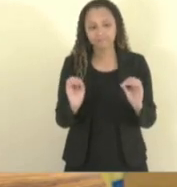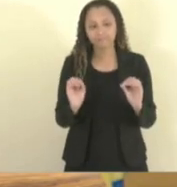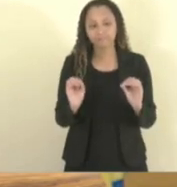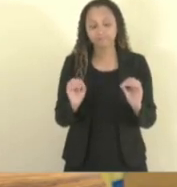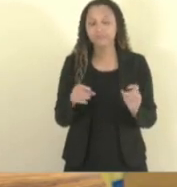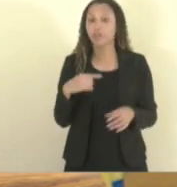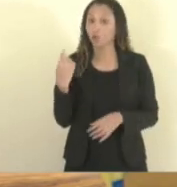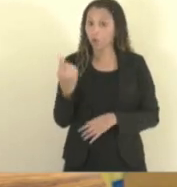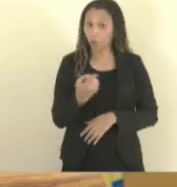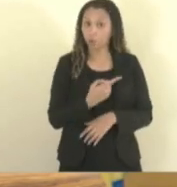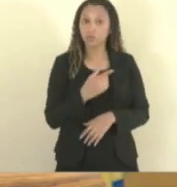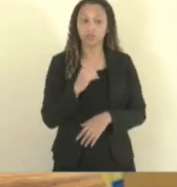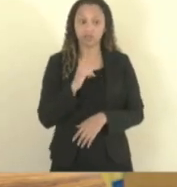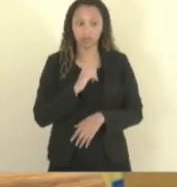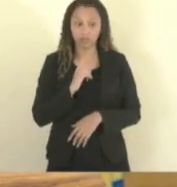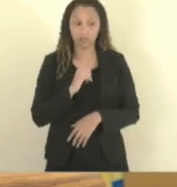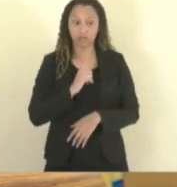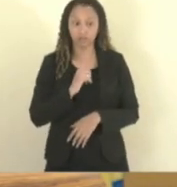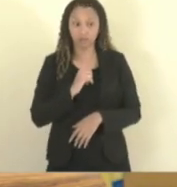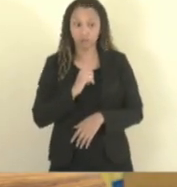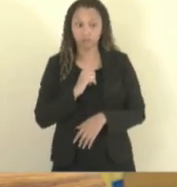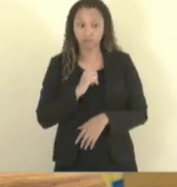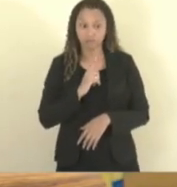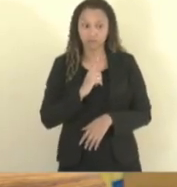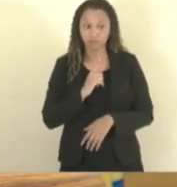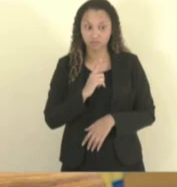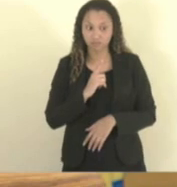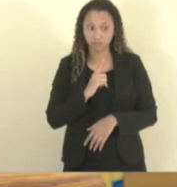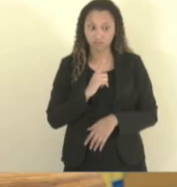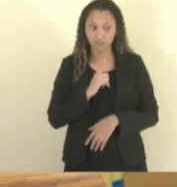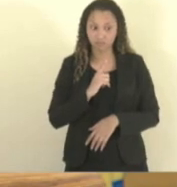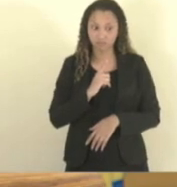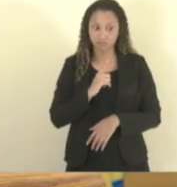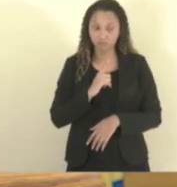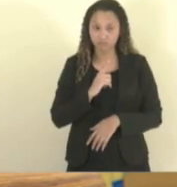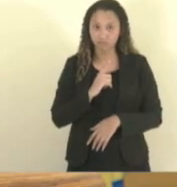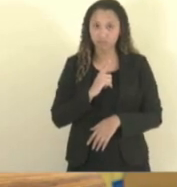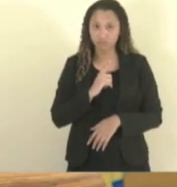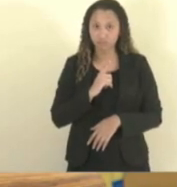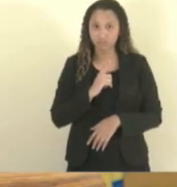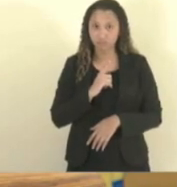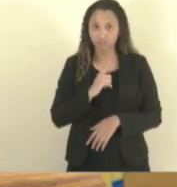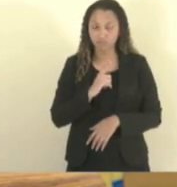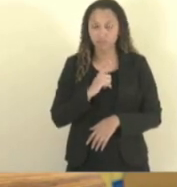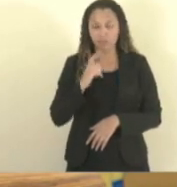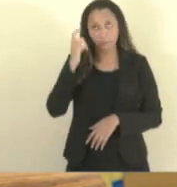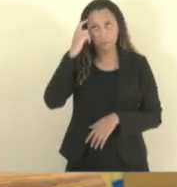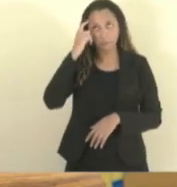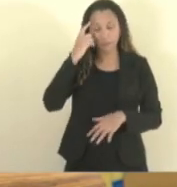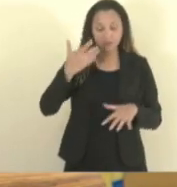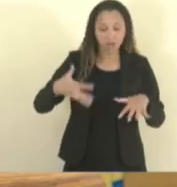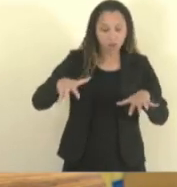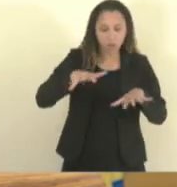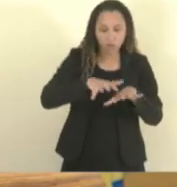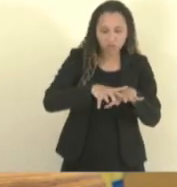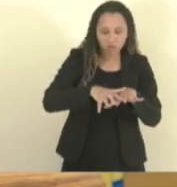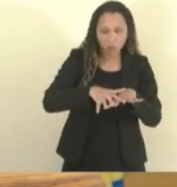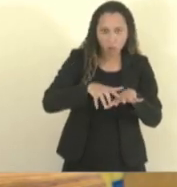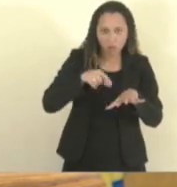temos a inclusão, não é simplesmente ter uma escada,